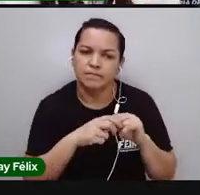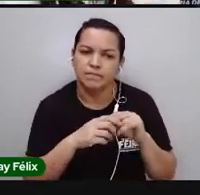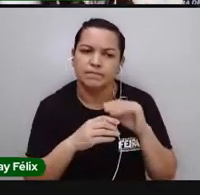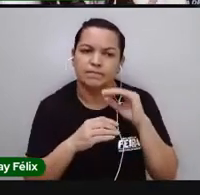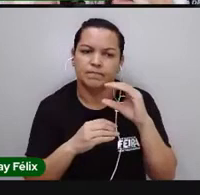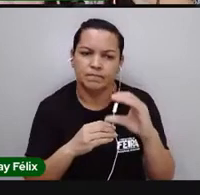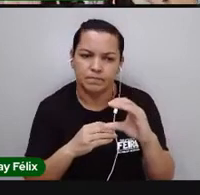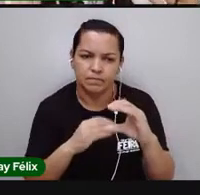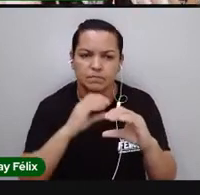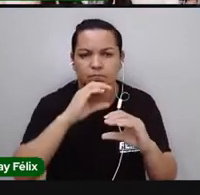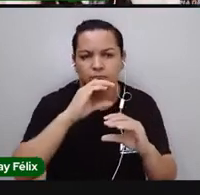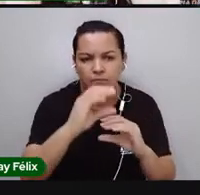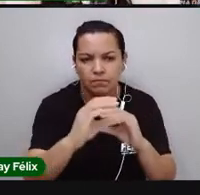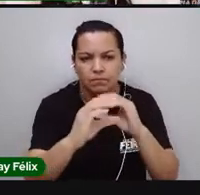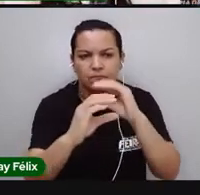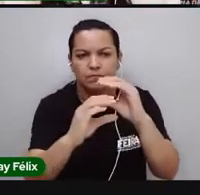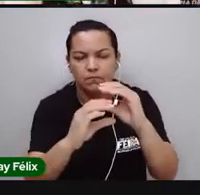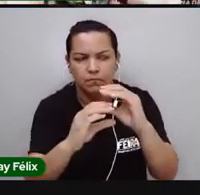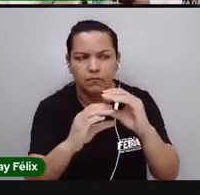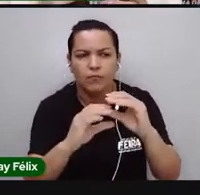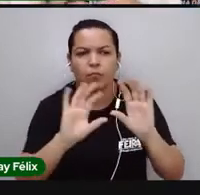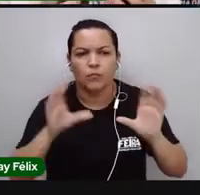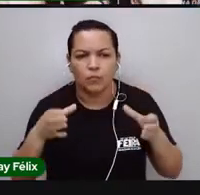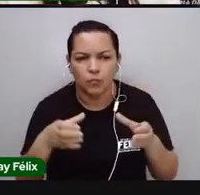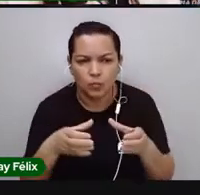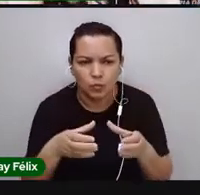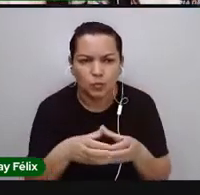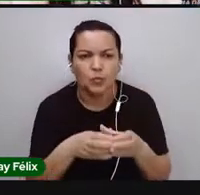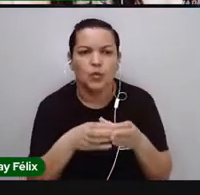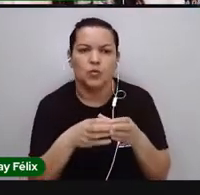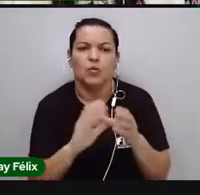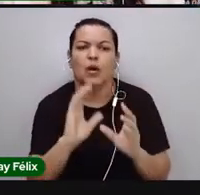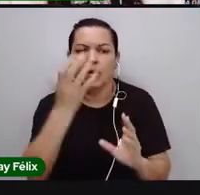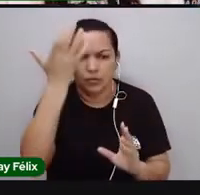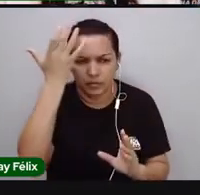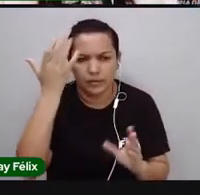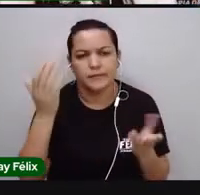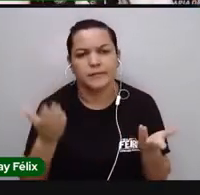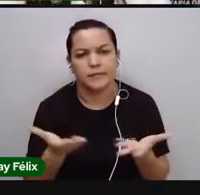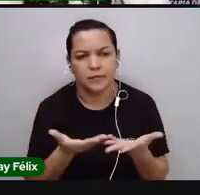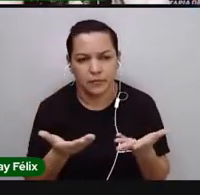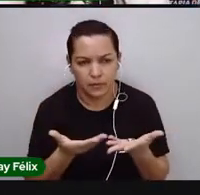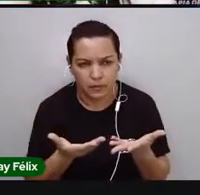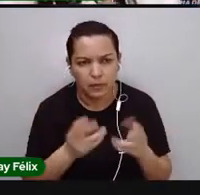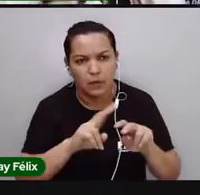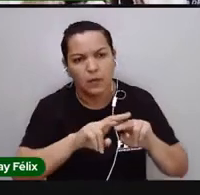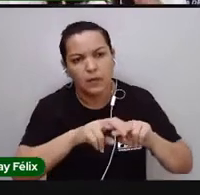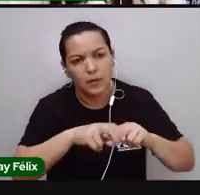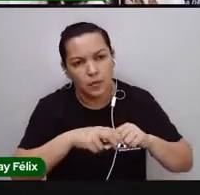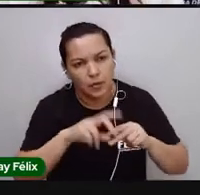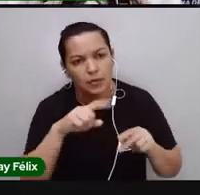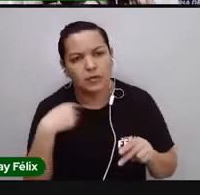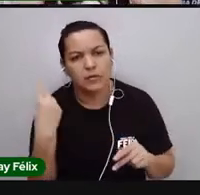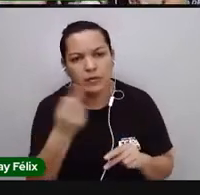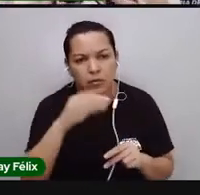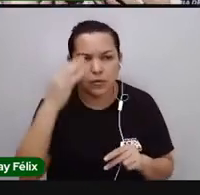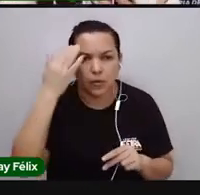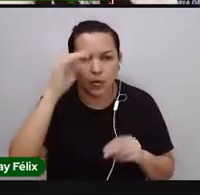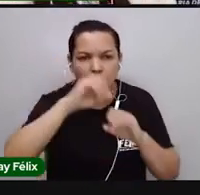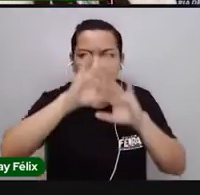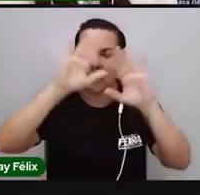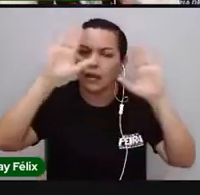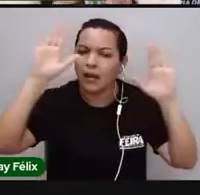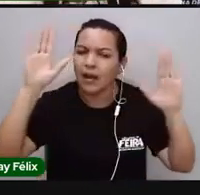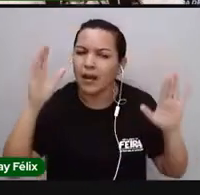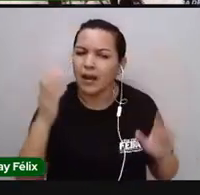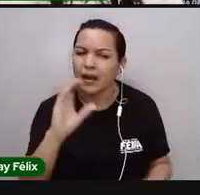etapas e essa construção coletiva, ela está acontecendo. E por isso também que a gente vai entendendo o lugar da